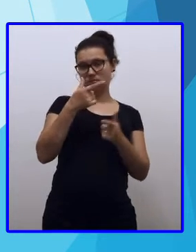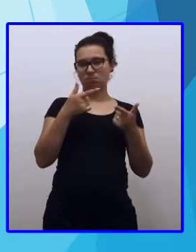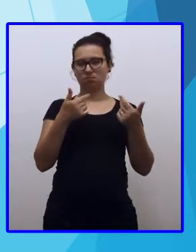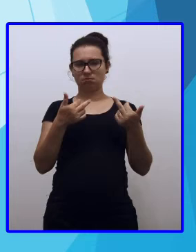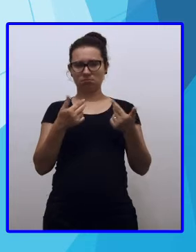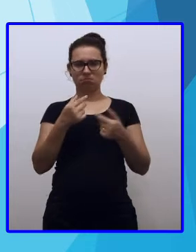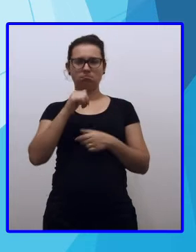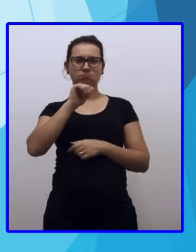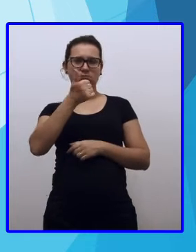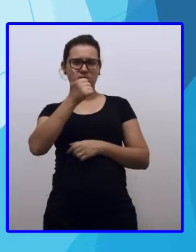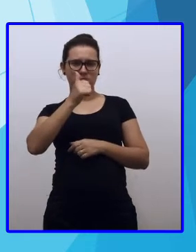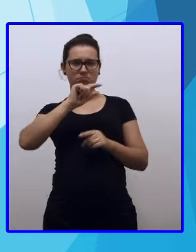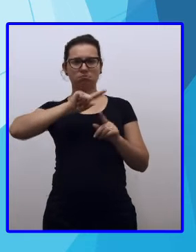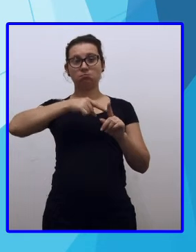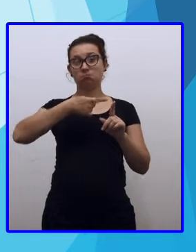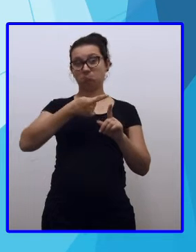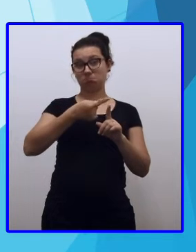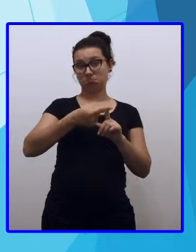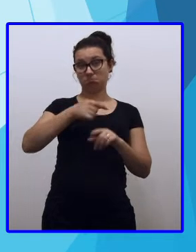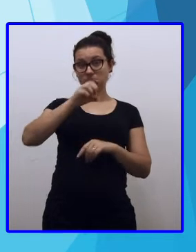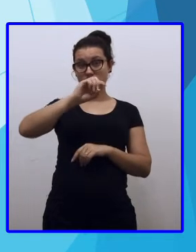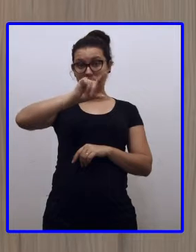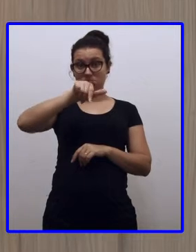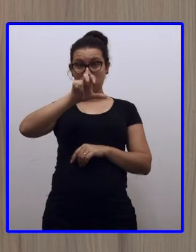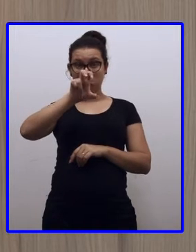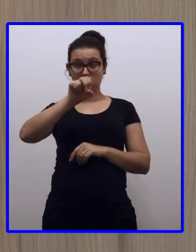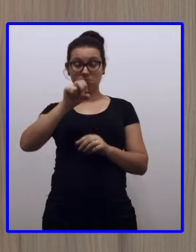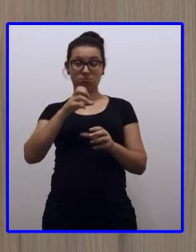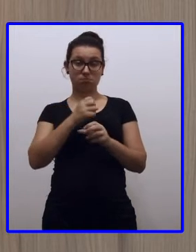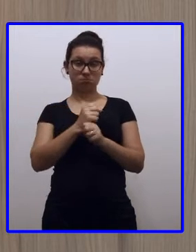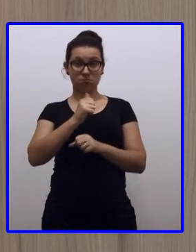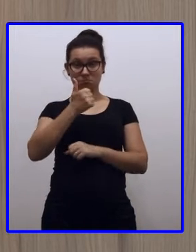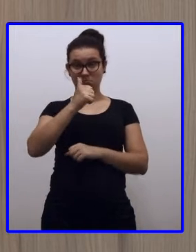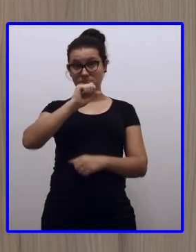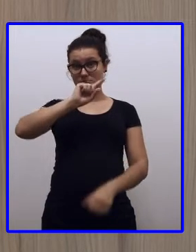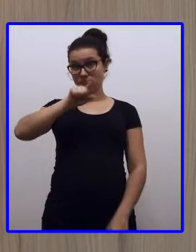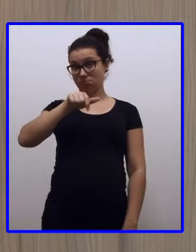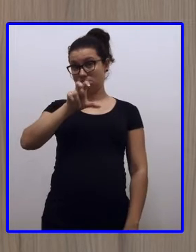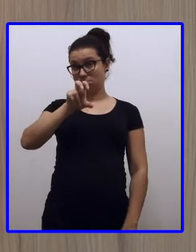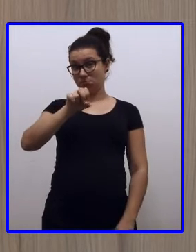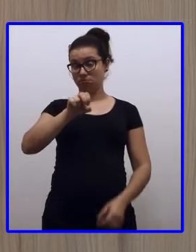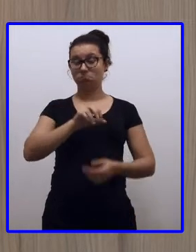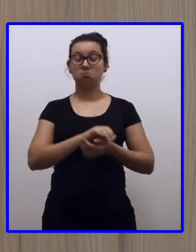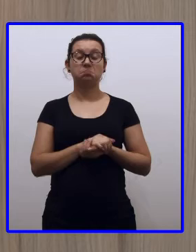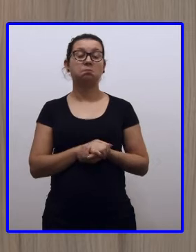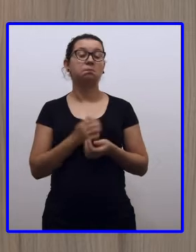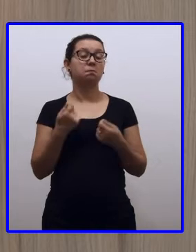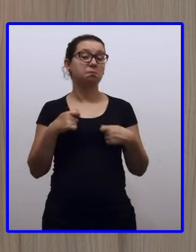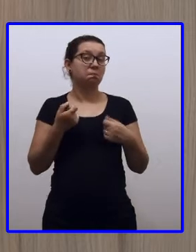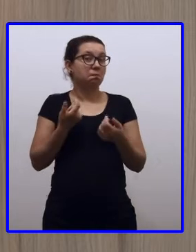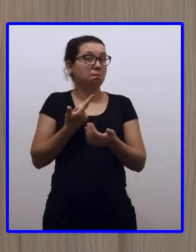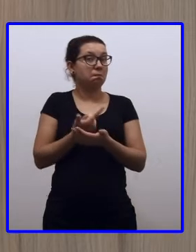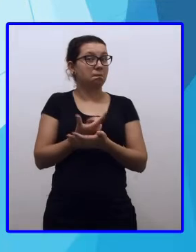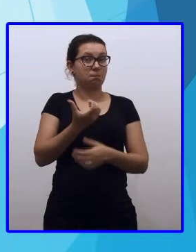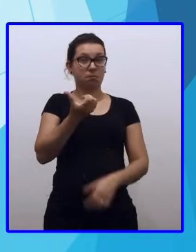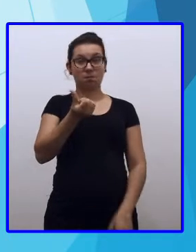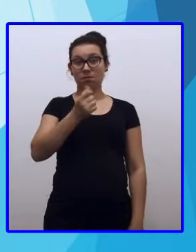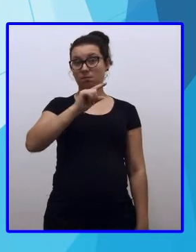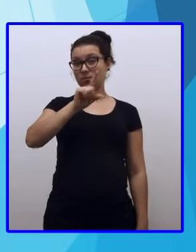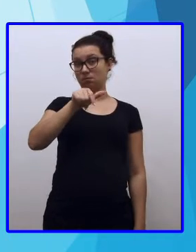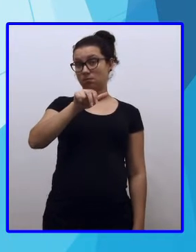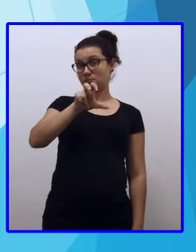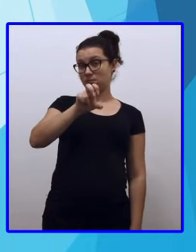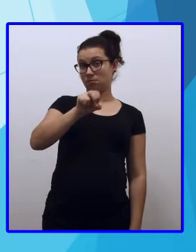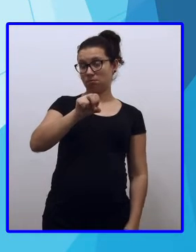mais 50, 11,50. Eles tinham que pagar somente R 6,50. Então, R$